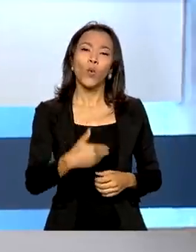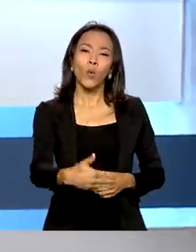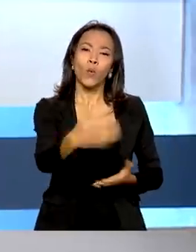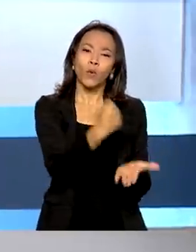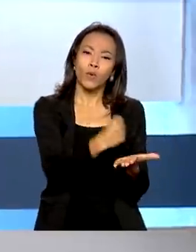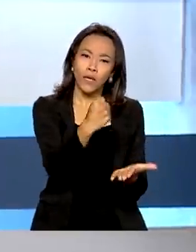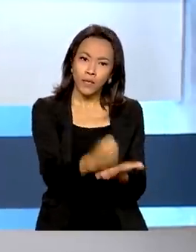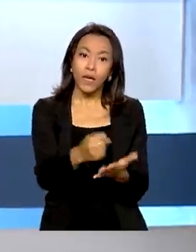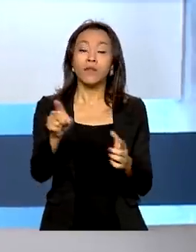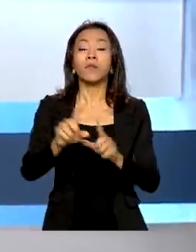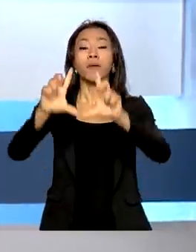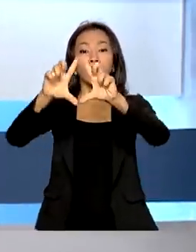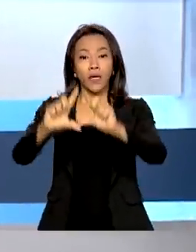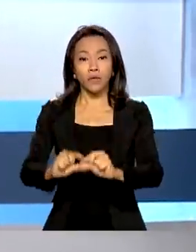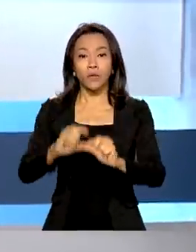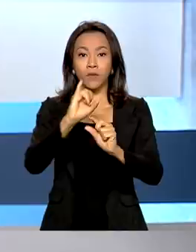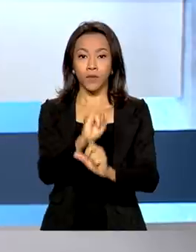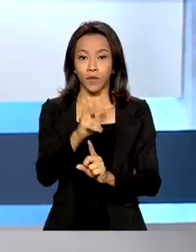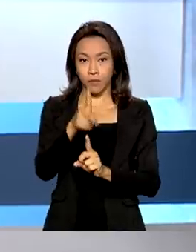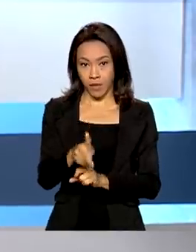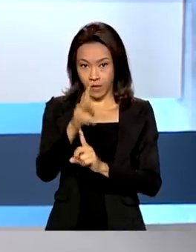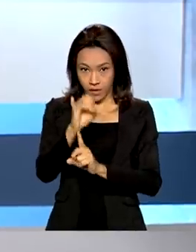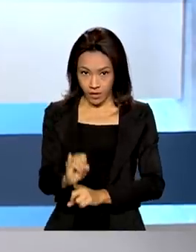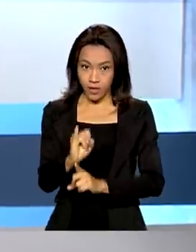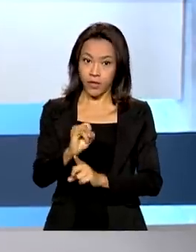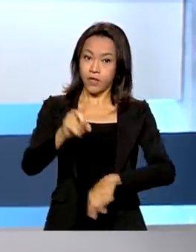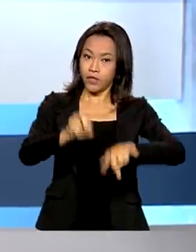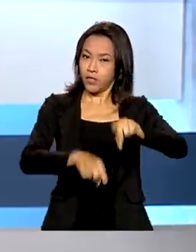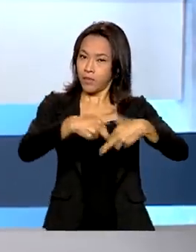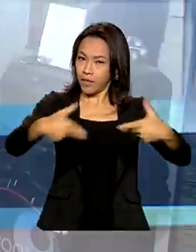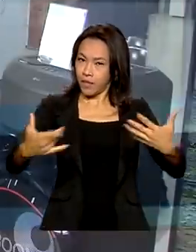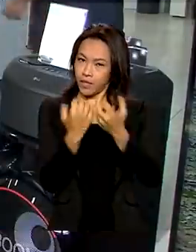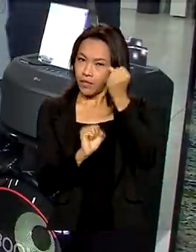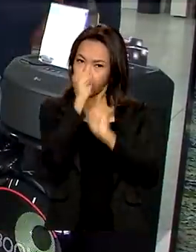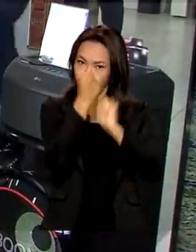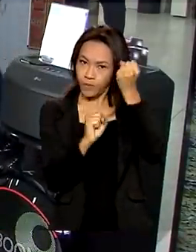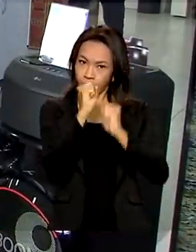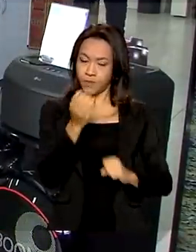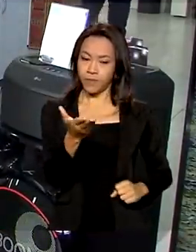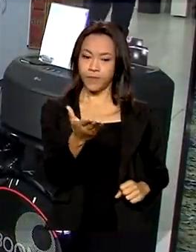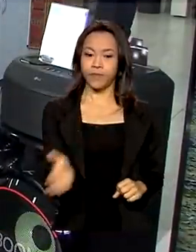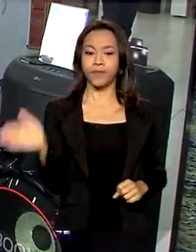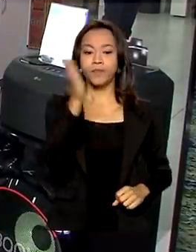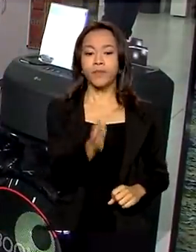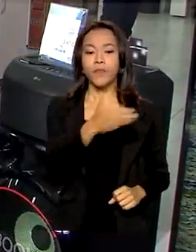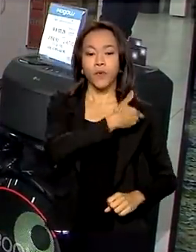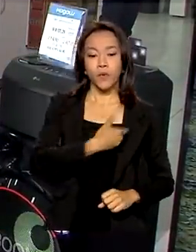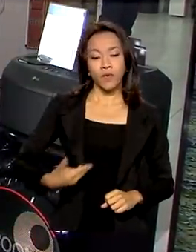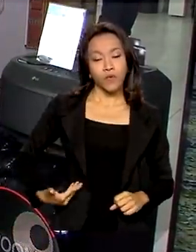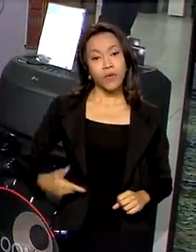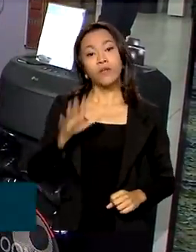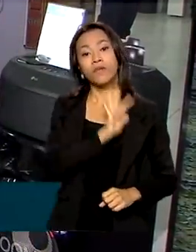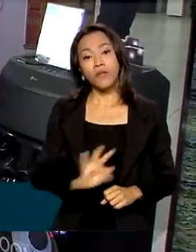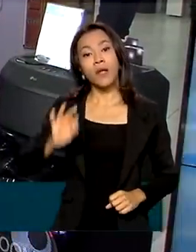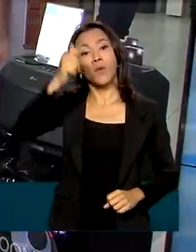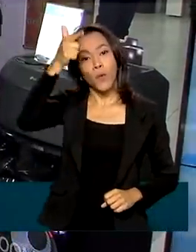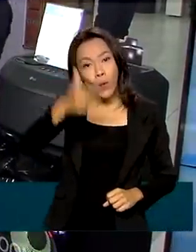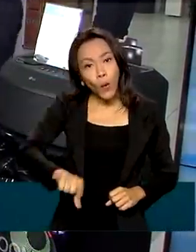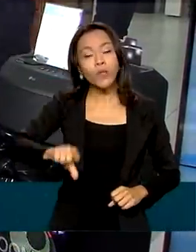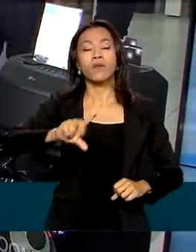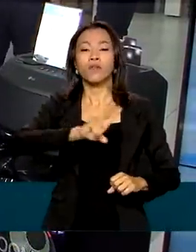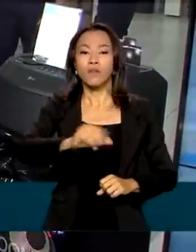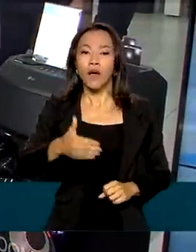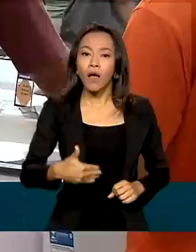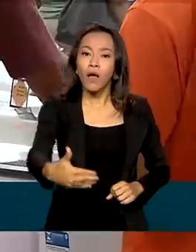redução do IPI, o Imposto sobre Produtos Industrializados. O governo federal vai reduzir novamente o